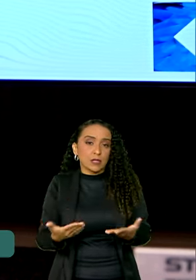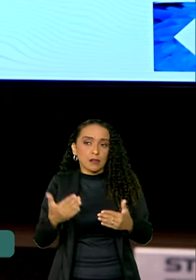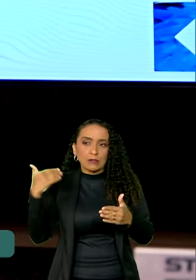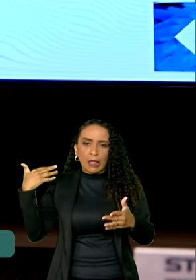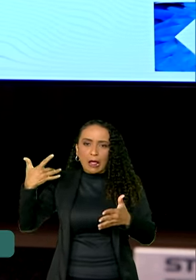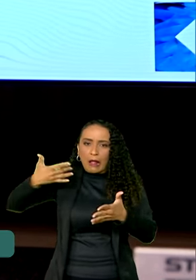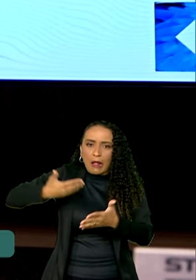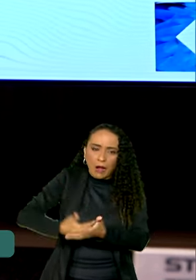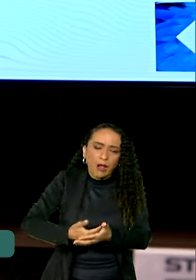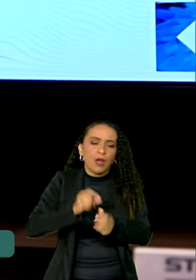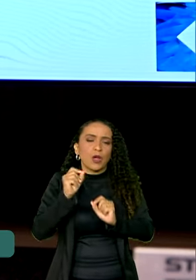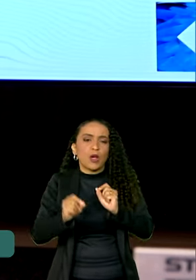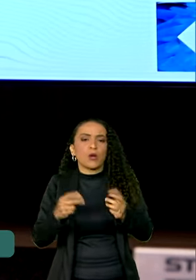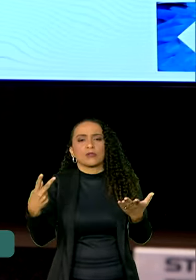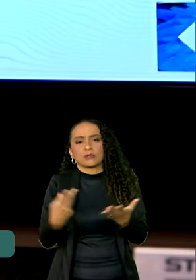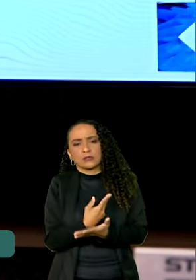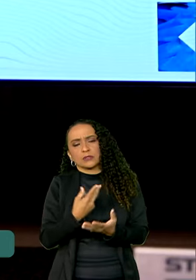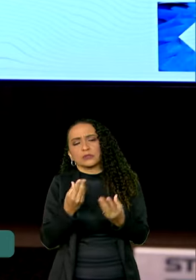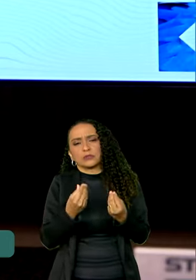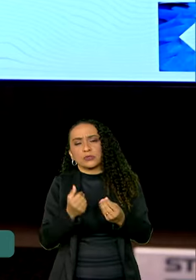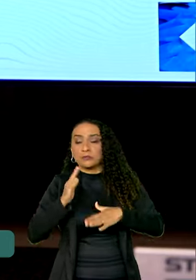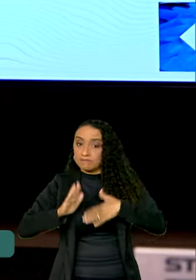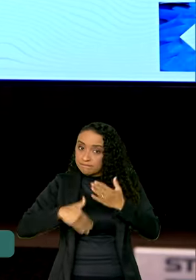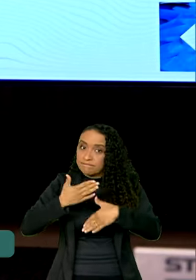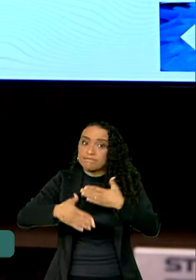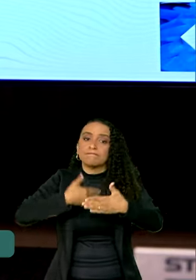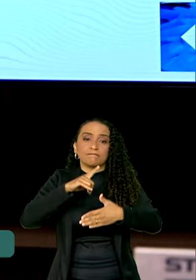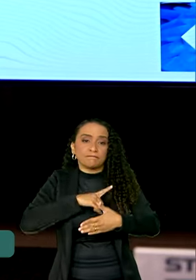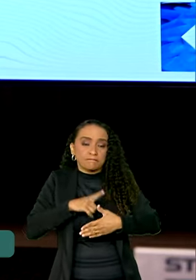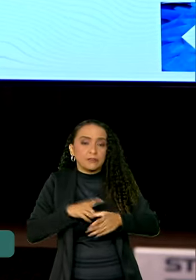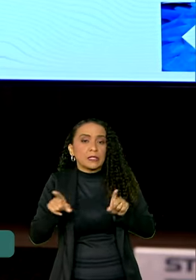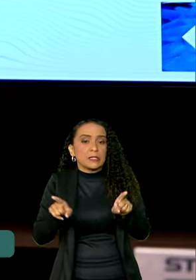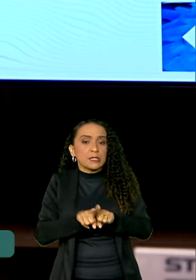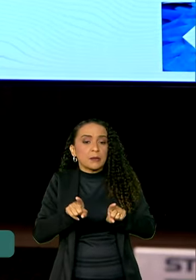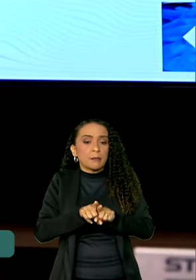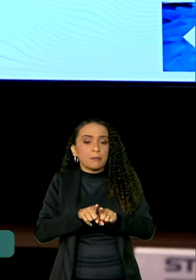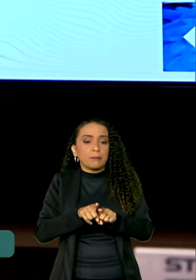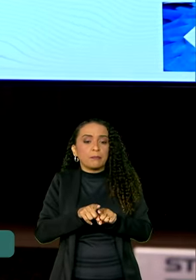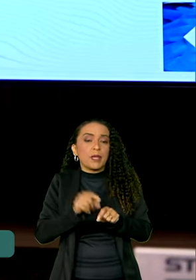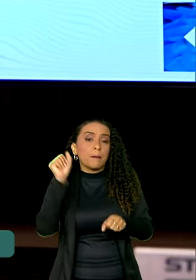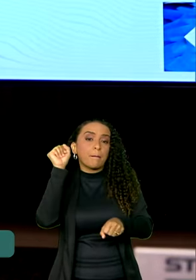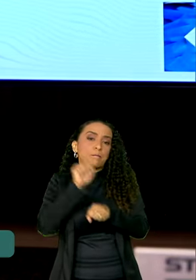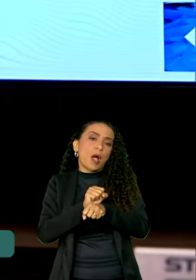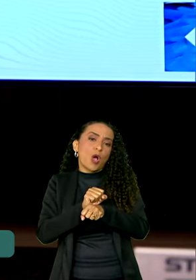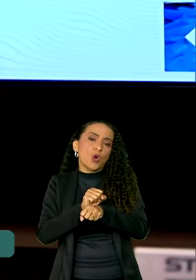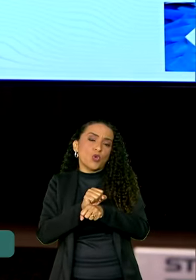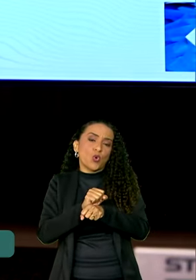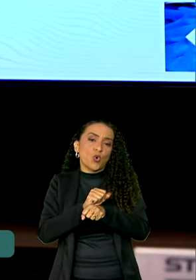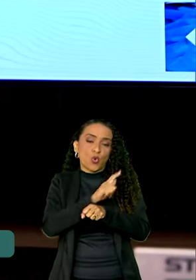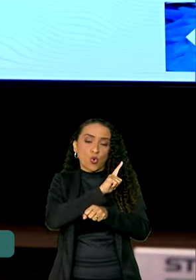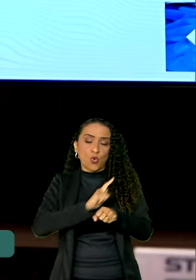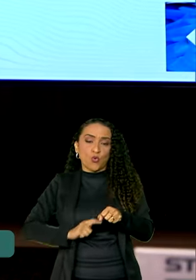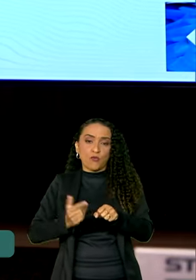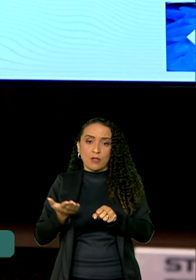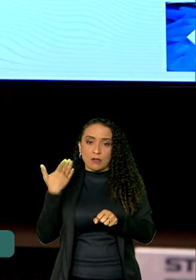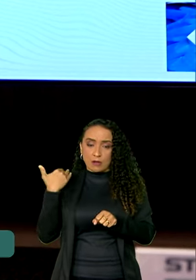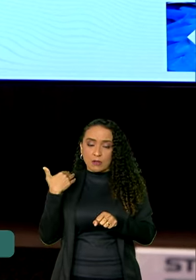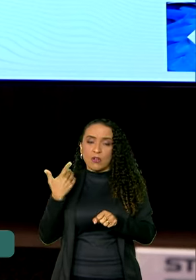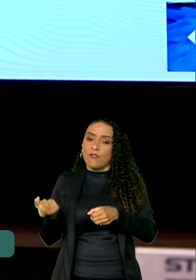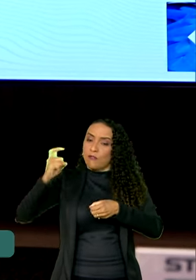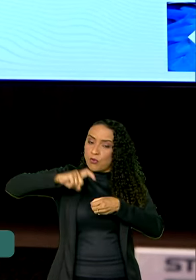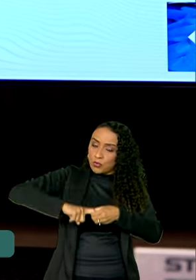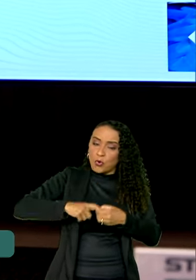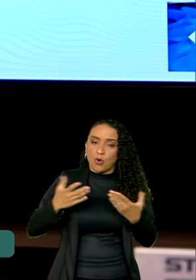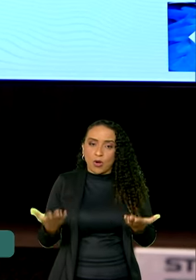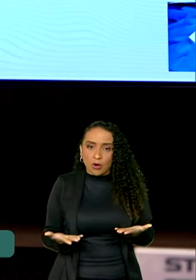lá para cá, ela teve muitos avanços, foi descontinuada no governo passado. Nós retomamos,